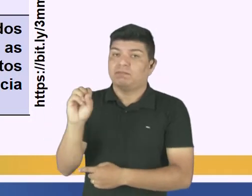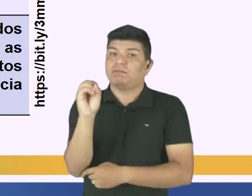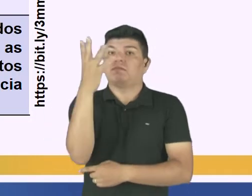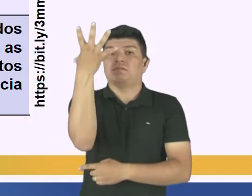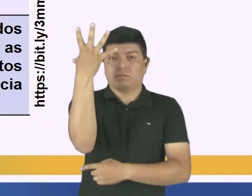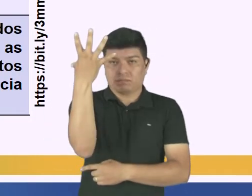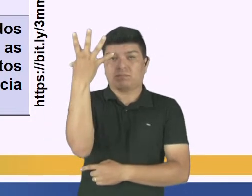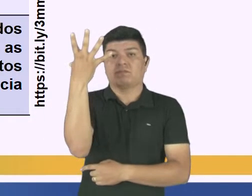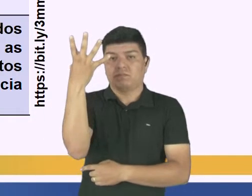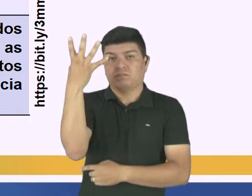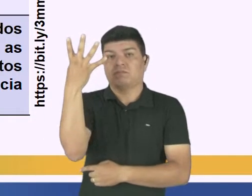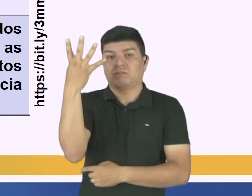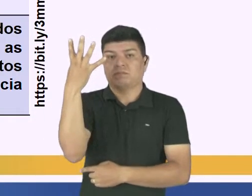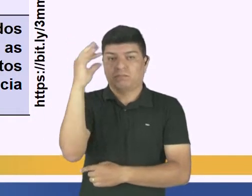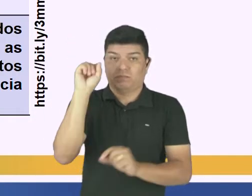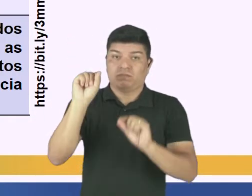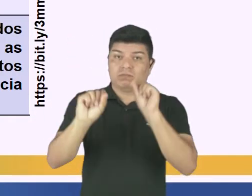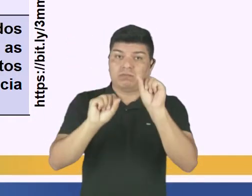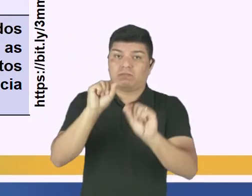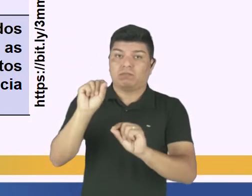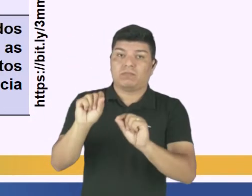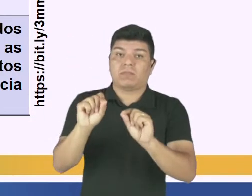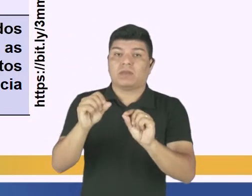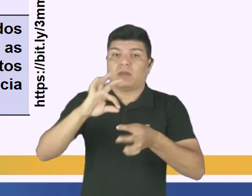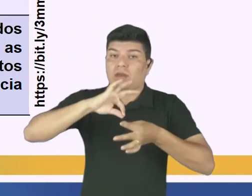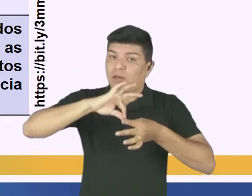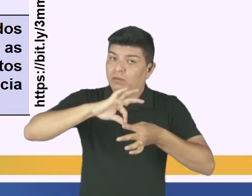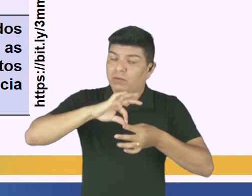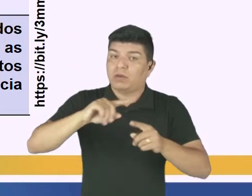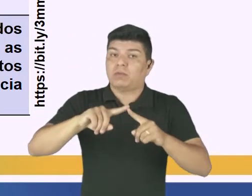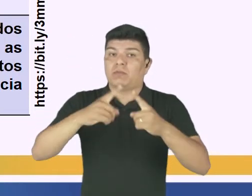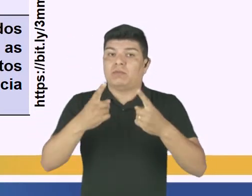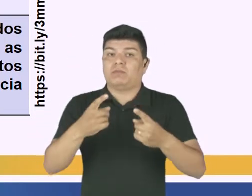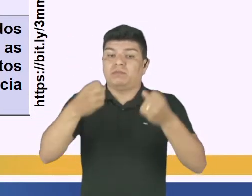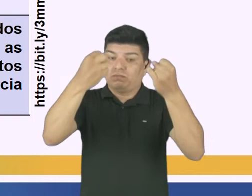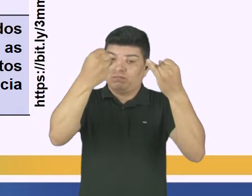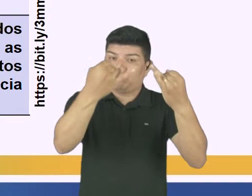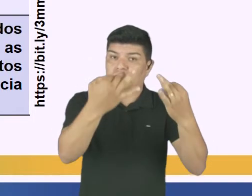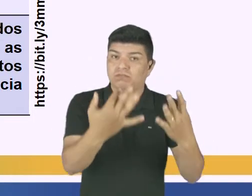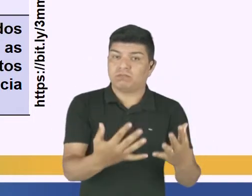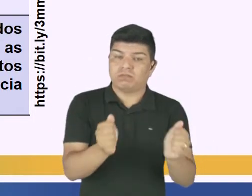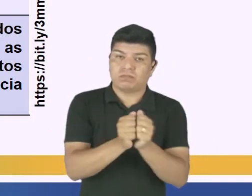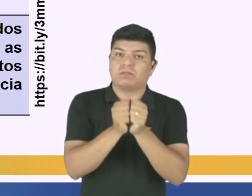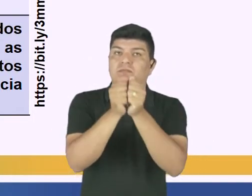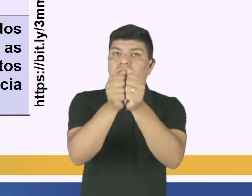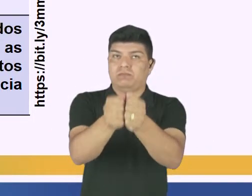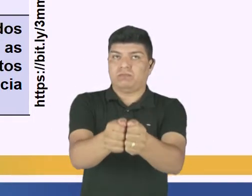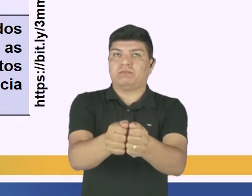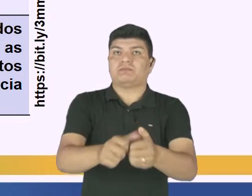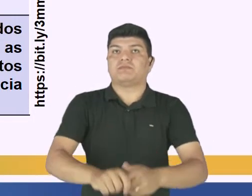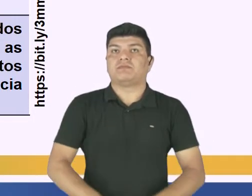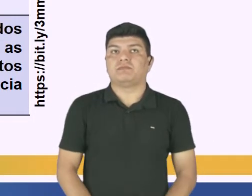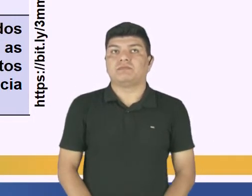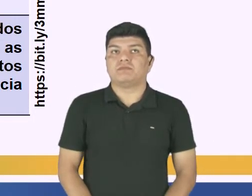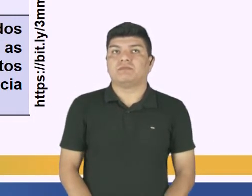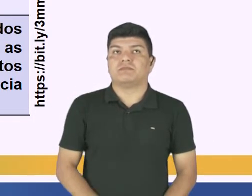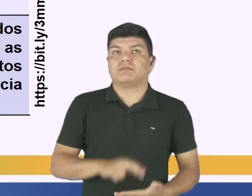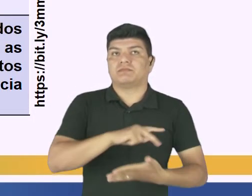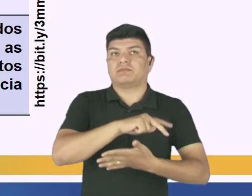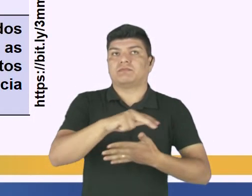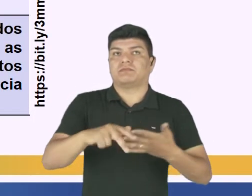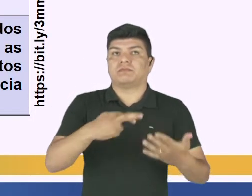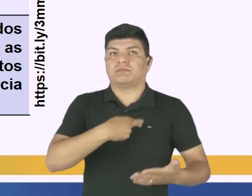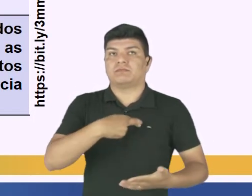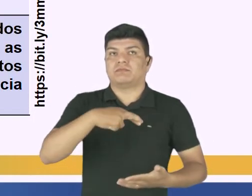estão lá sobrenatural. Então eles caminham junto para dar explicação, para dar um sentido na vida. Diversidade